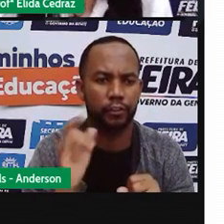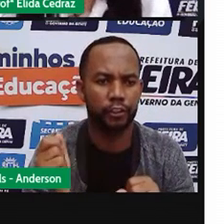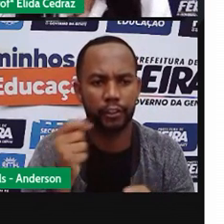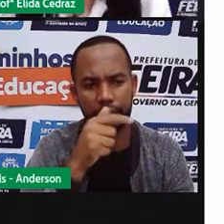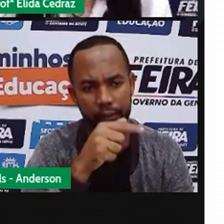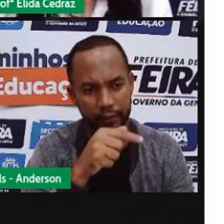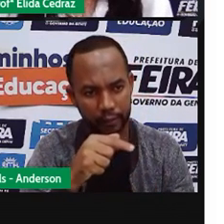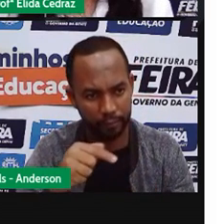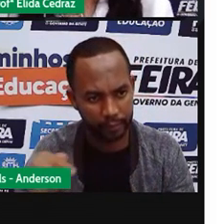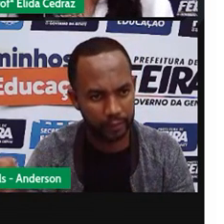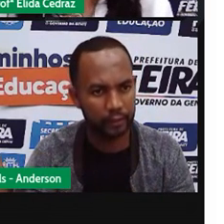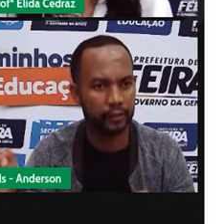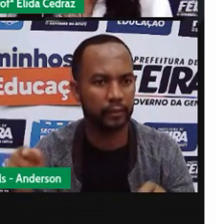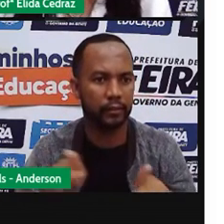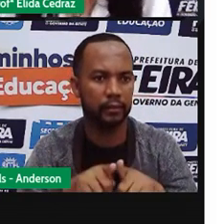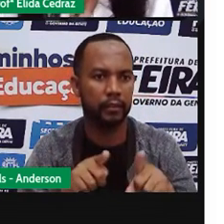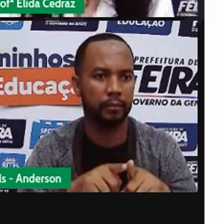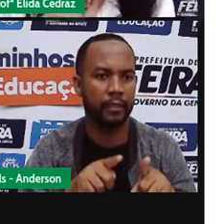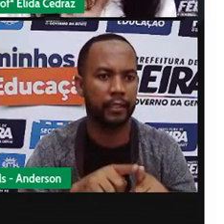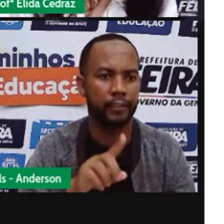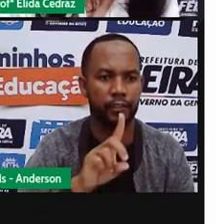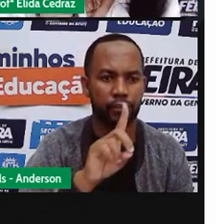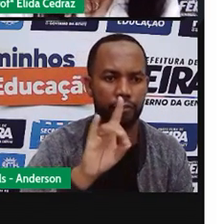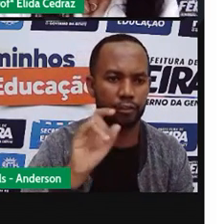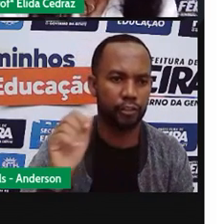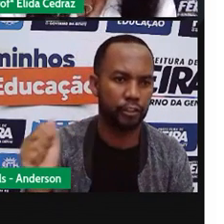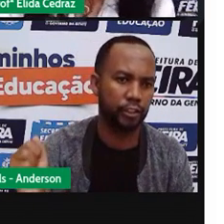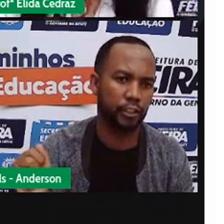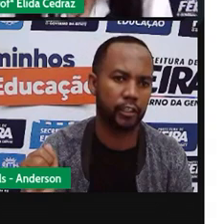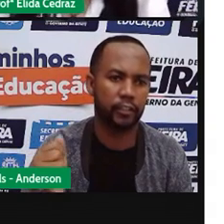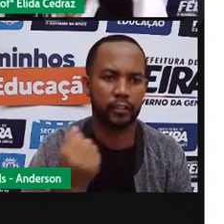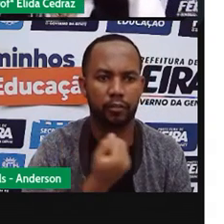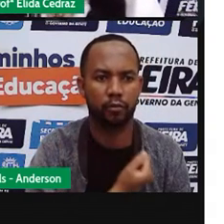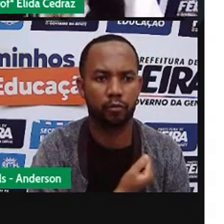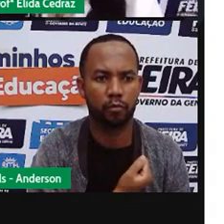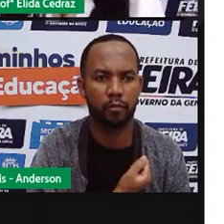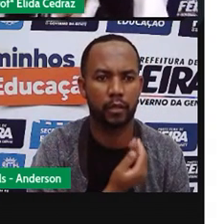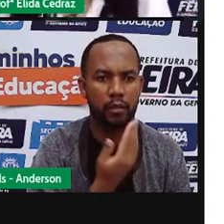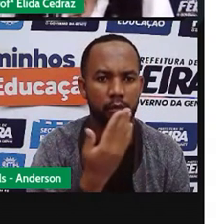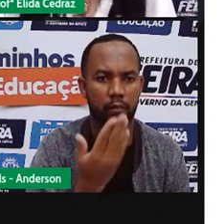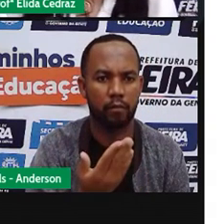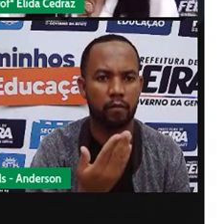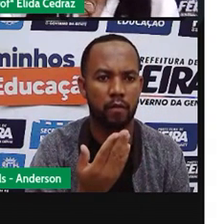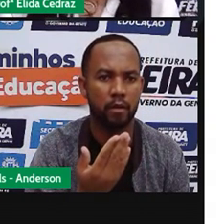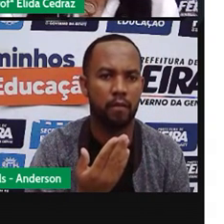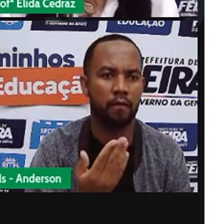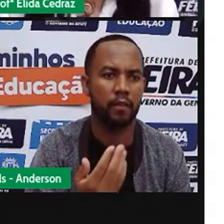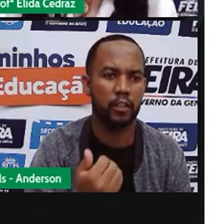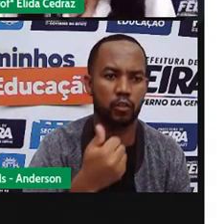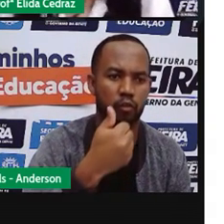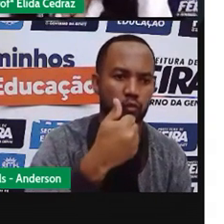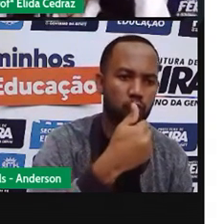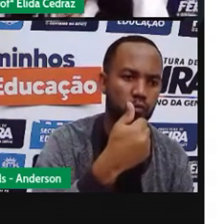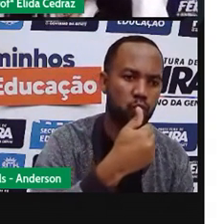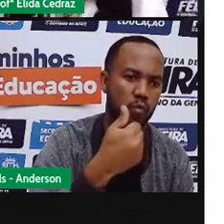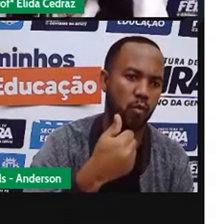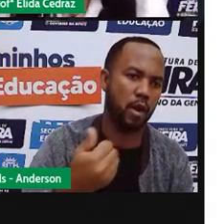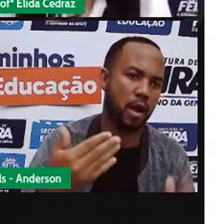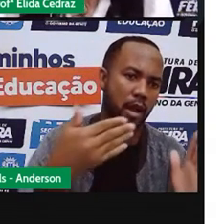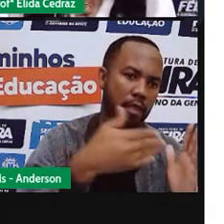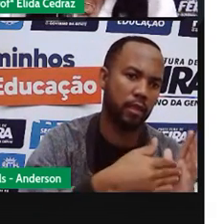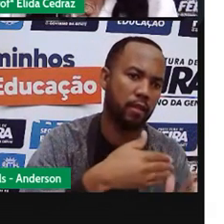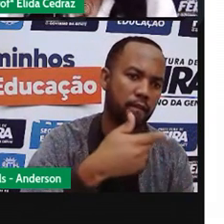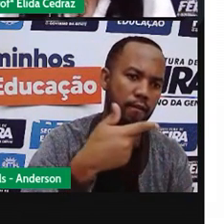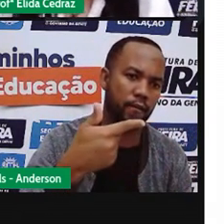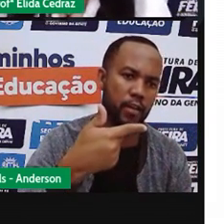da semana e as datas que são os números e eles variam de um a vinte e